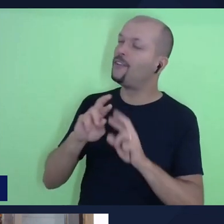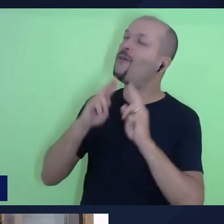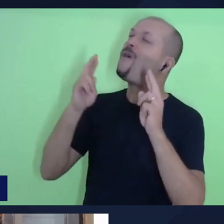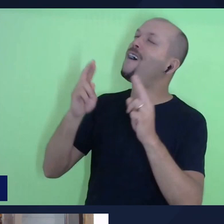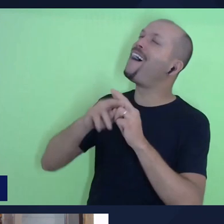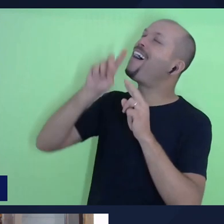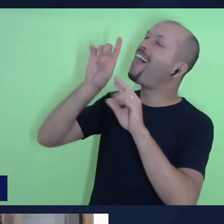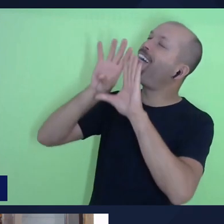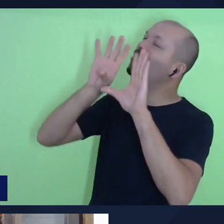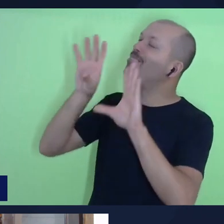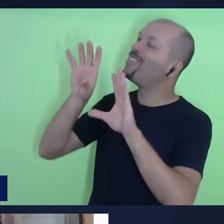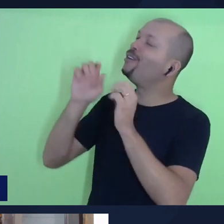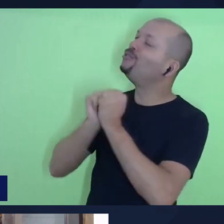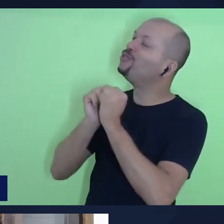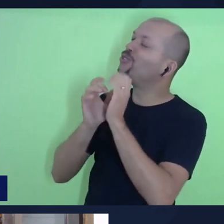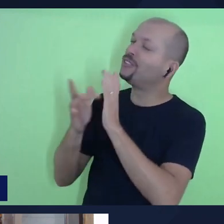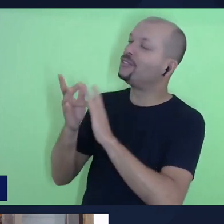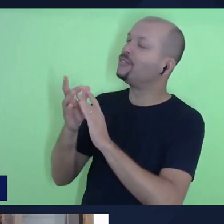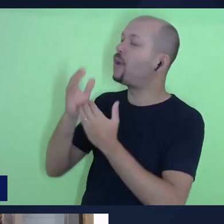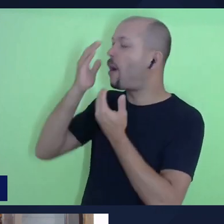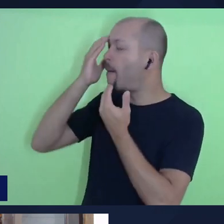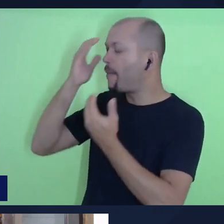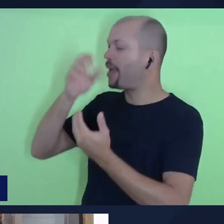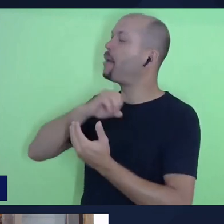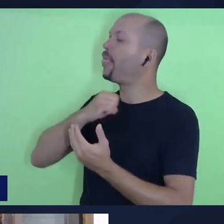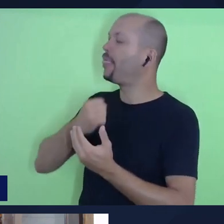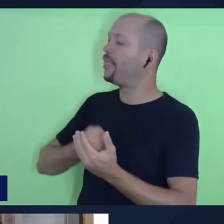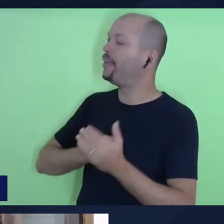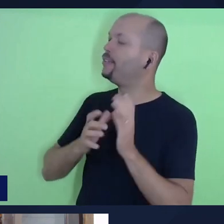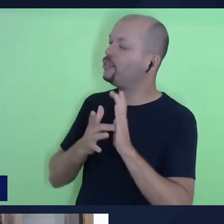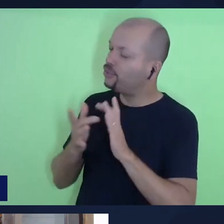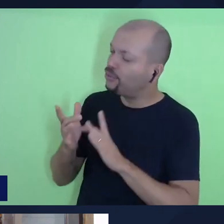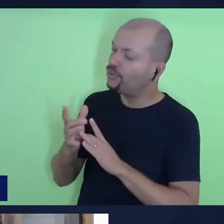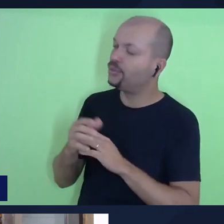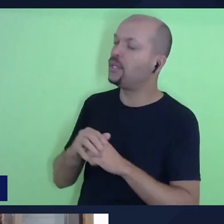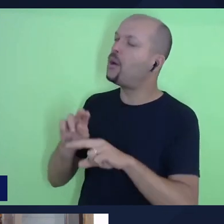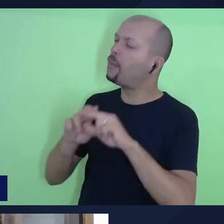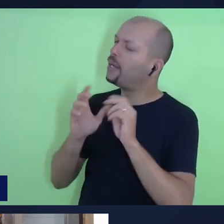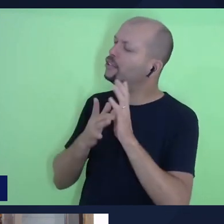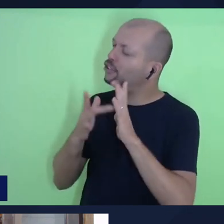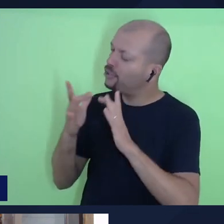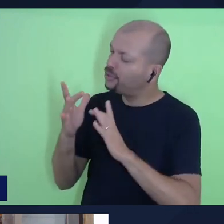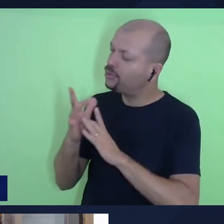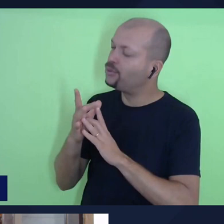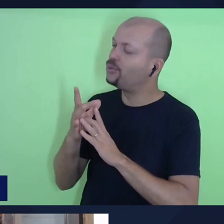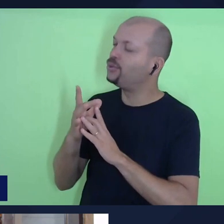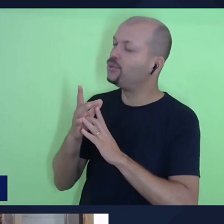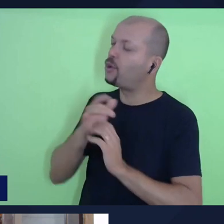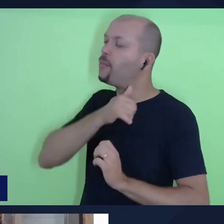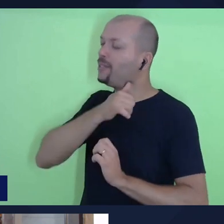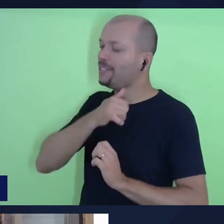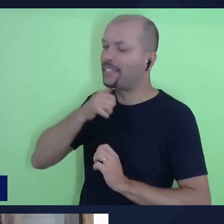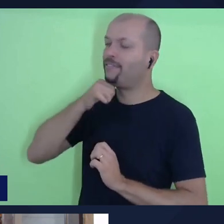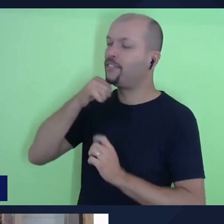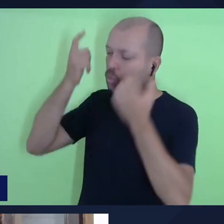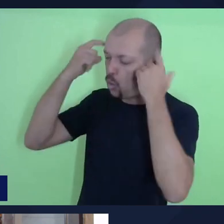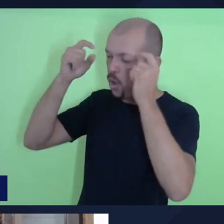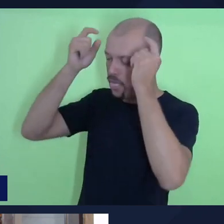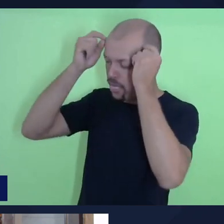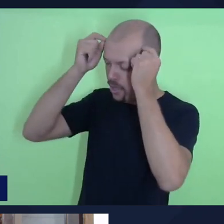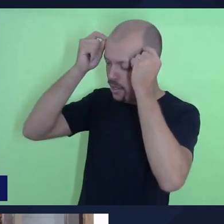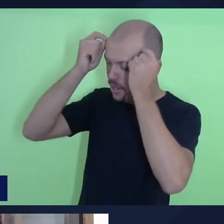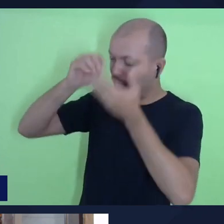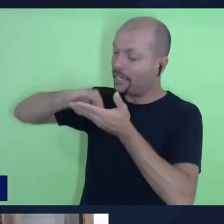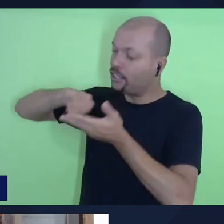Obrigado pelo sacerdócio de Cristo, obrigado por Cristo como oferta, como cordeiro de Deus que tira o pecado do mundo